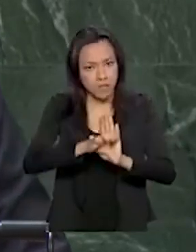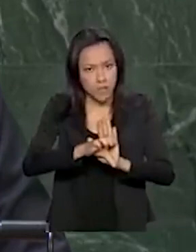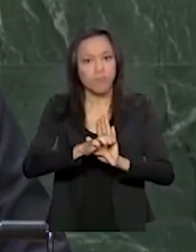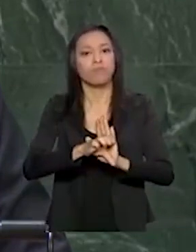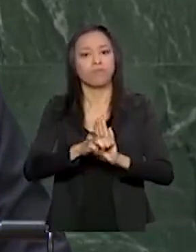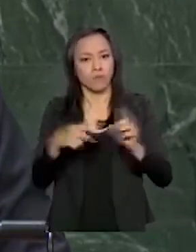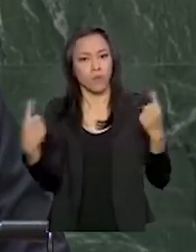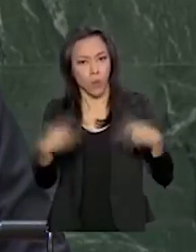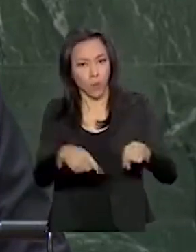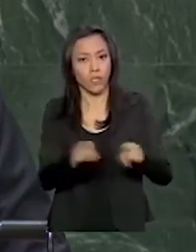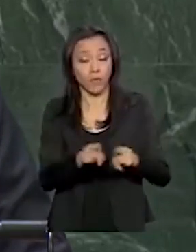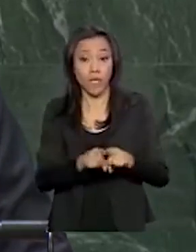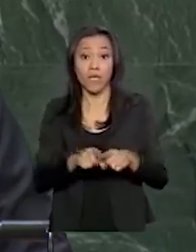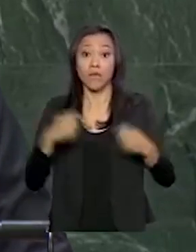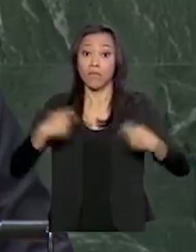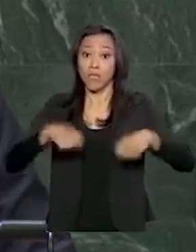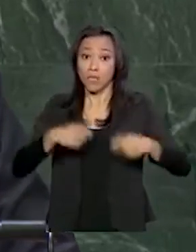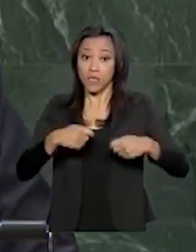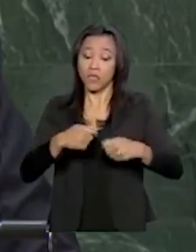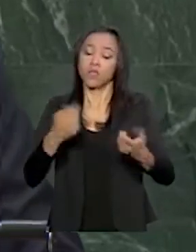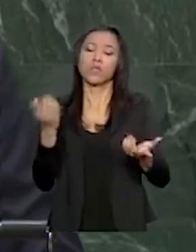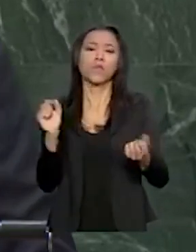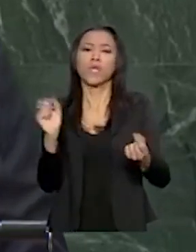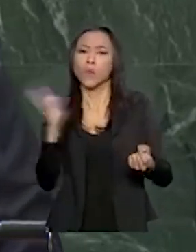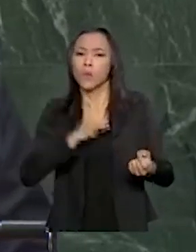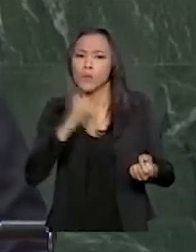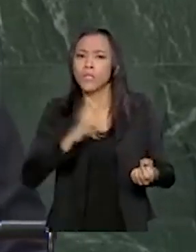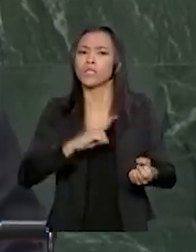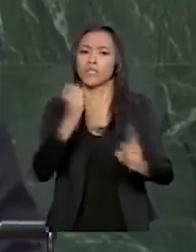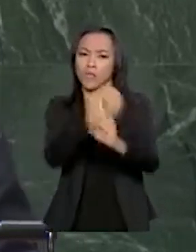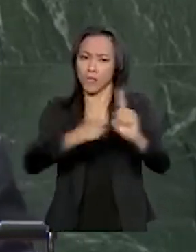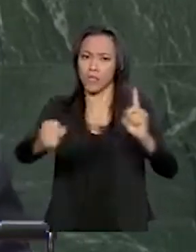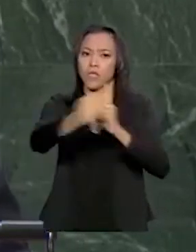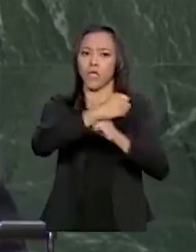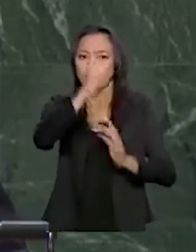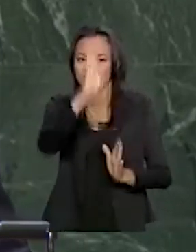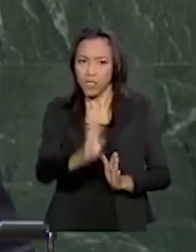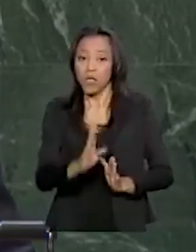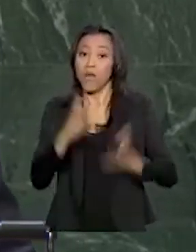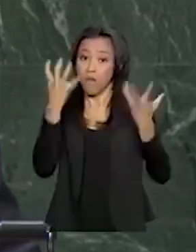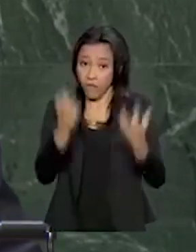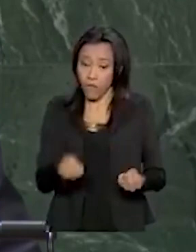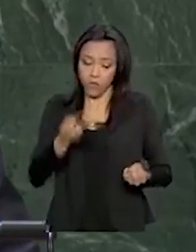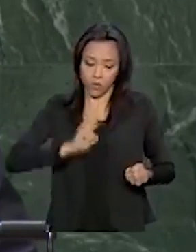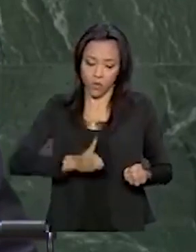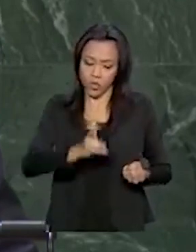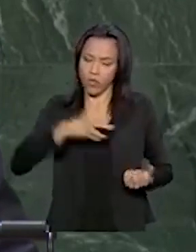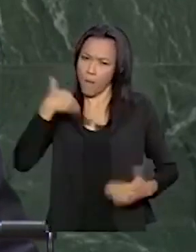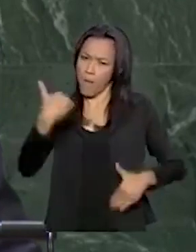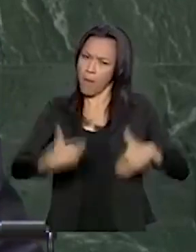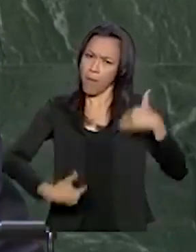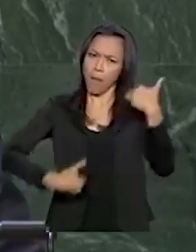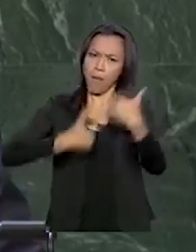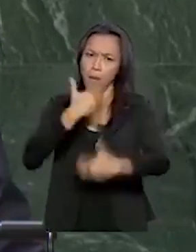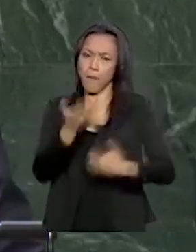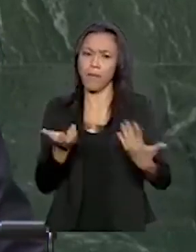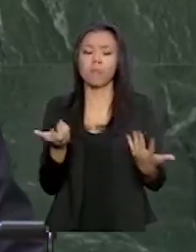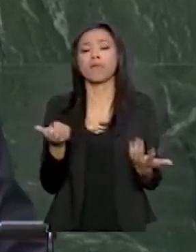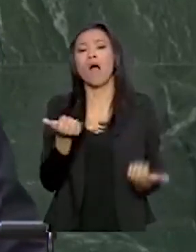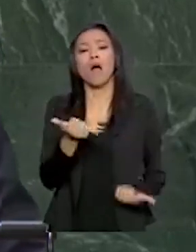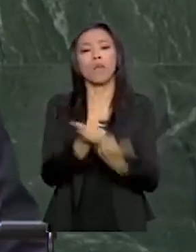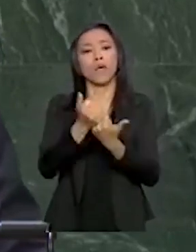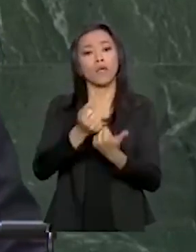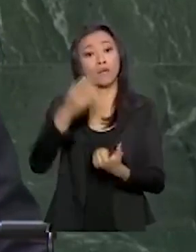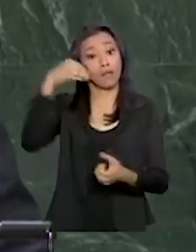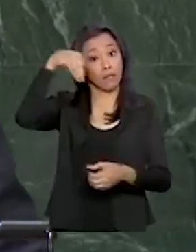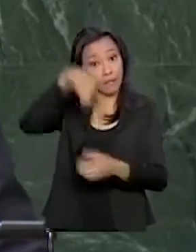demandas urgentes da sociedade brasileira. Seguiremos contribuindo, dentro e fora das Nações